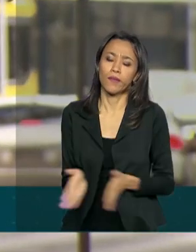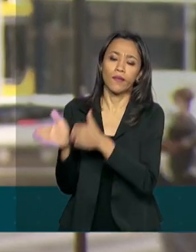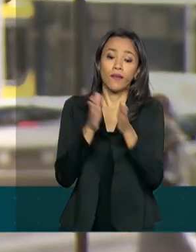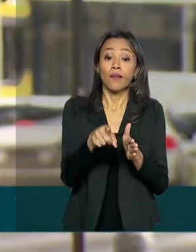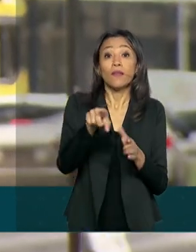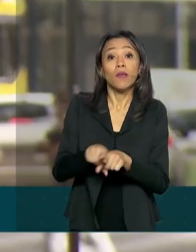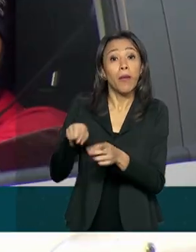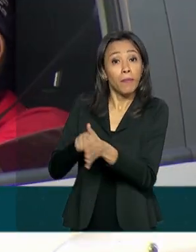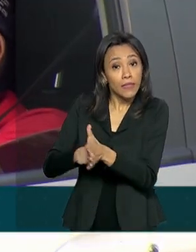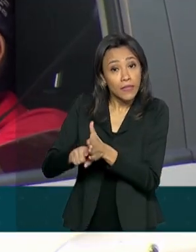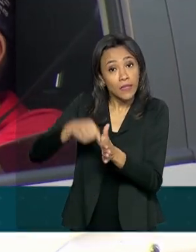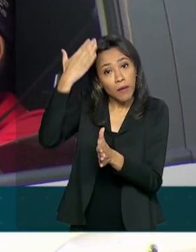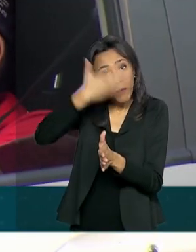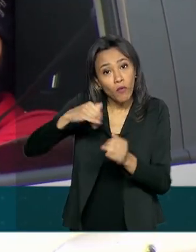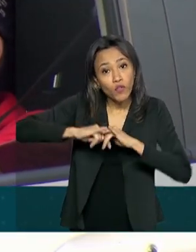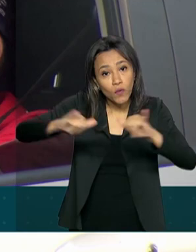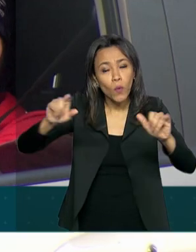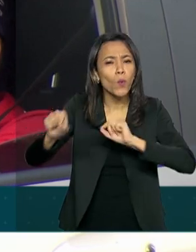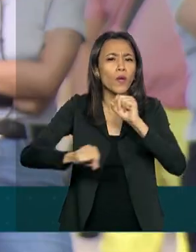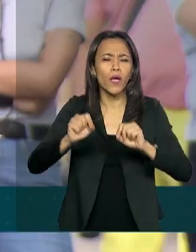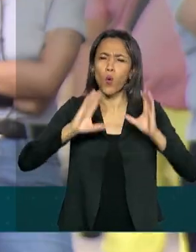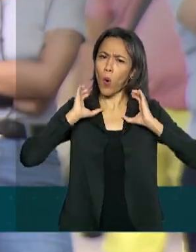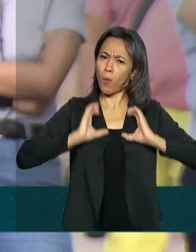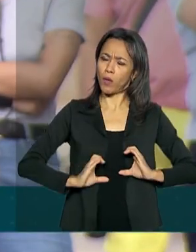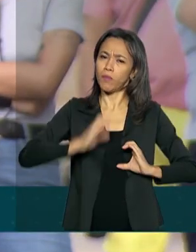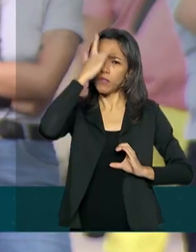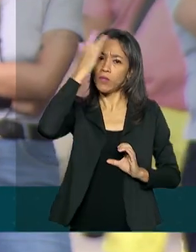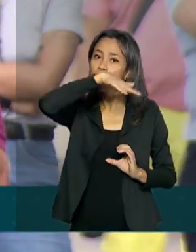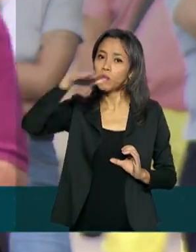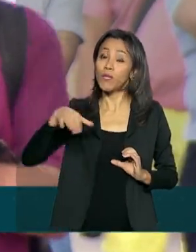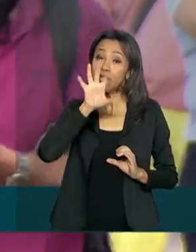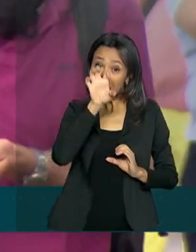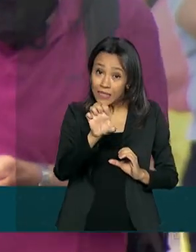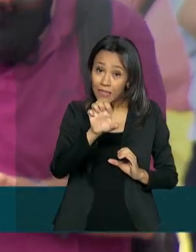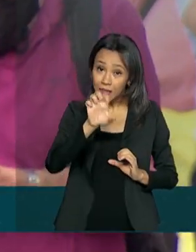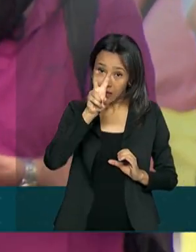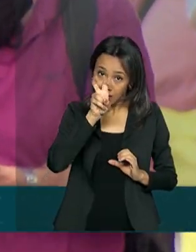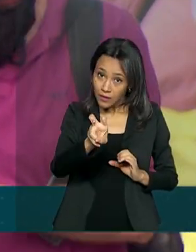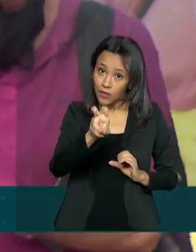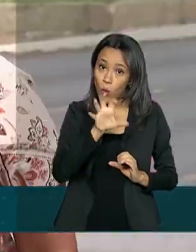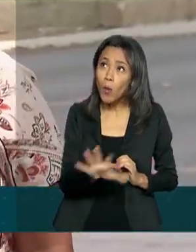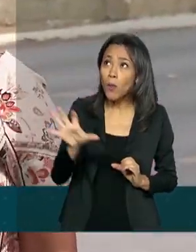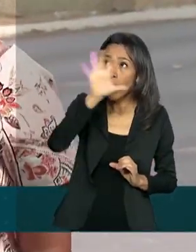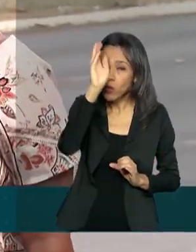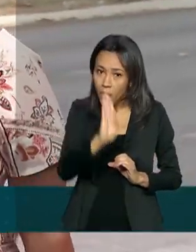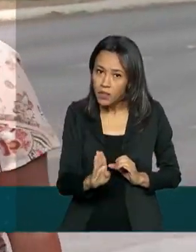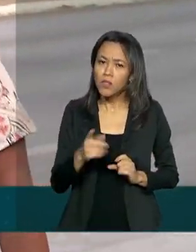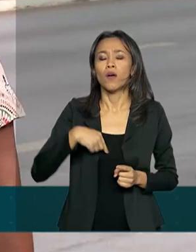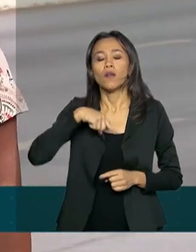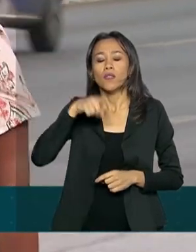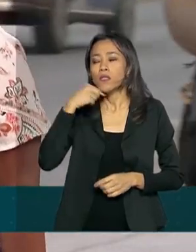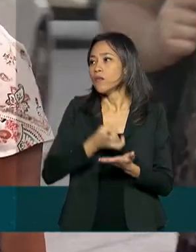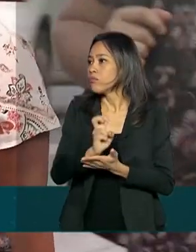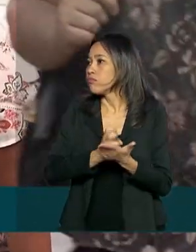também identificou comportamentos na população adulta das cinco regiões do país durante a pandemia. Dificuldade para dormir,